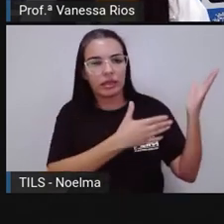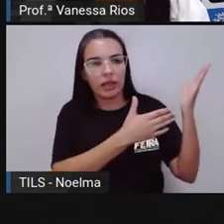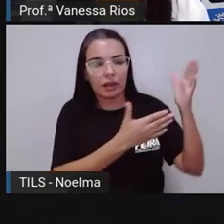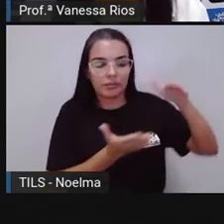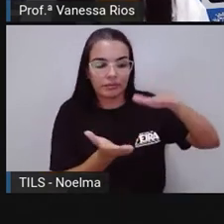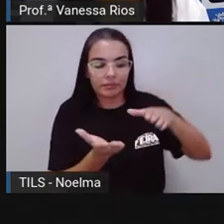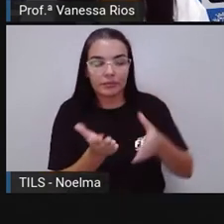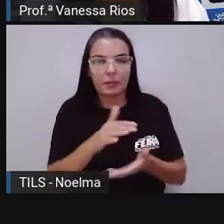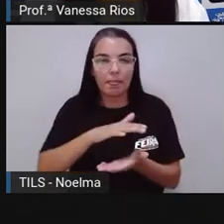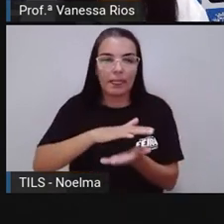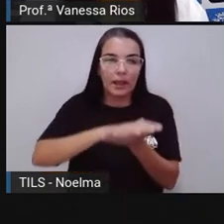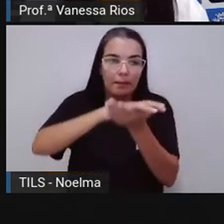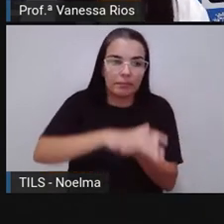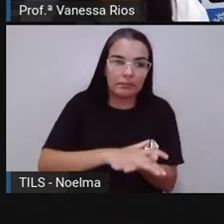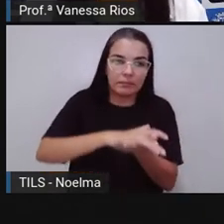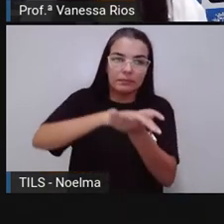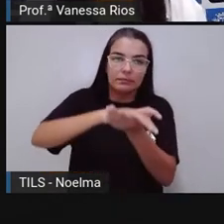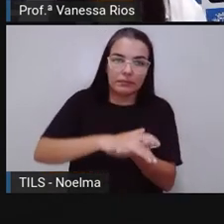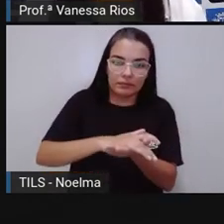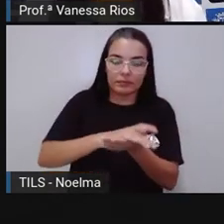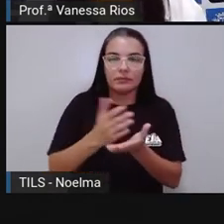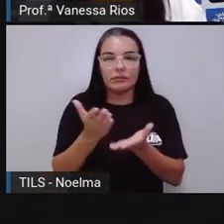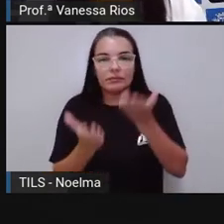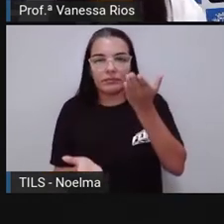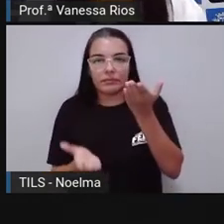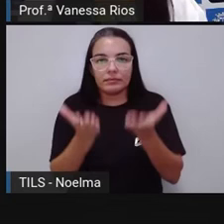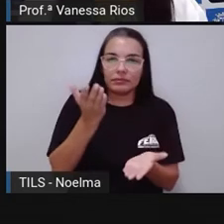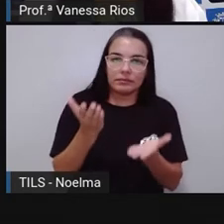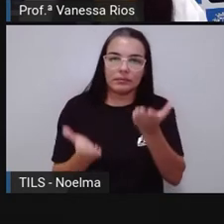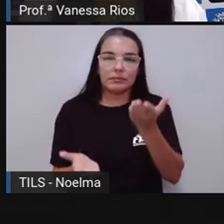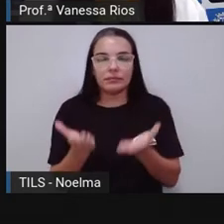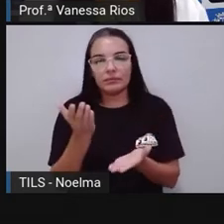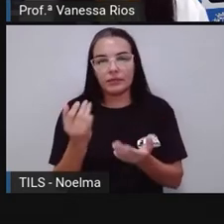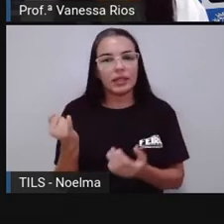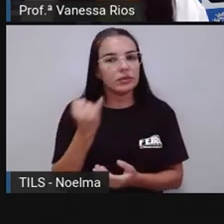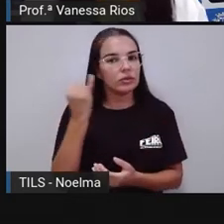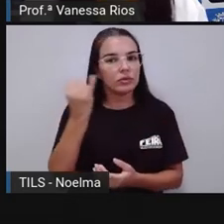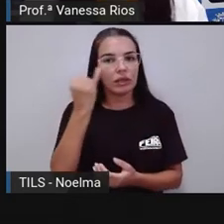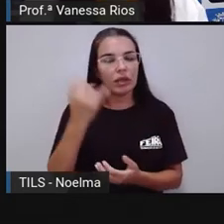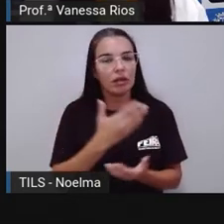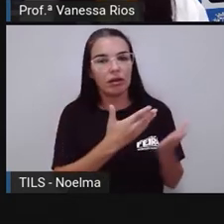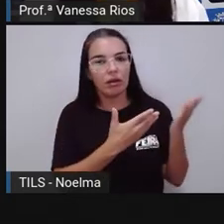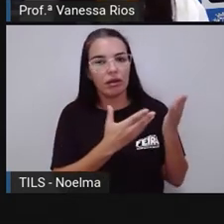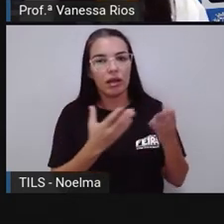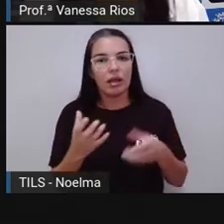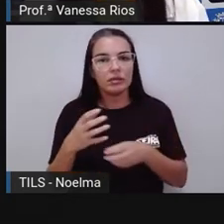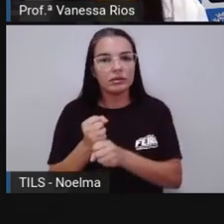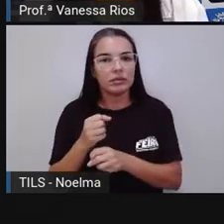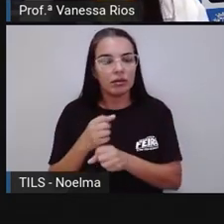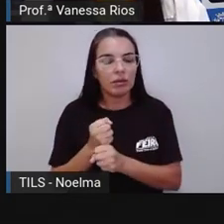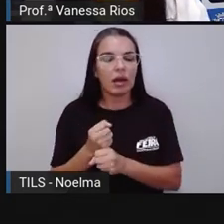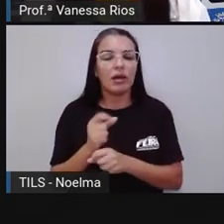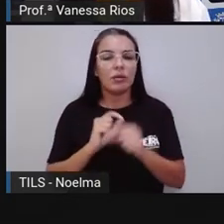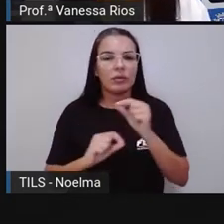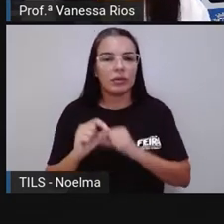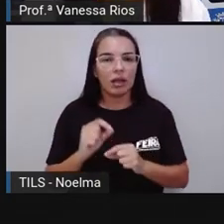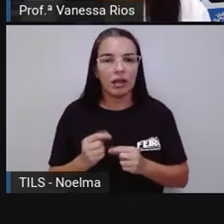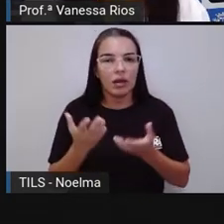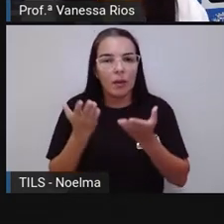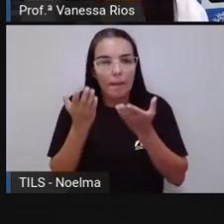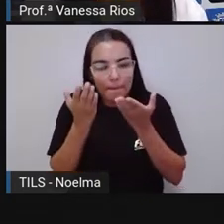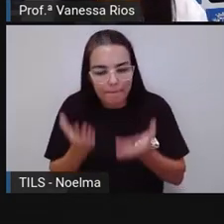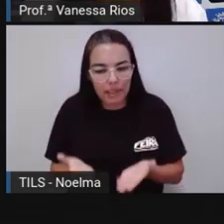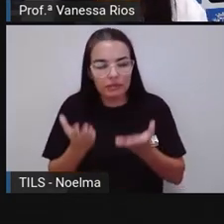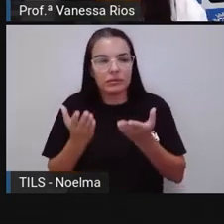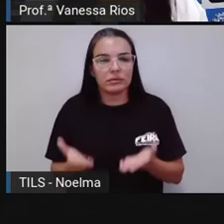diversos tipos de balança, como um instrumento fundamental nesse processo de cálculo da massa de um corpo ou de